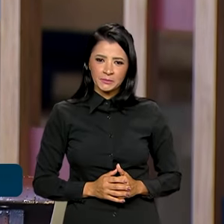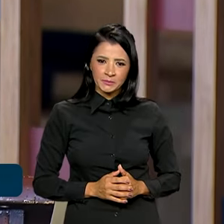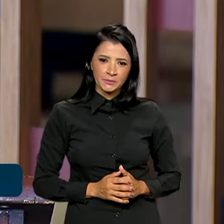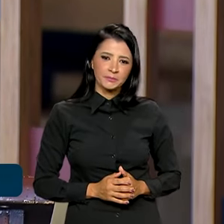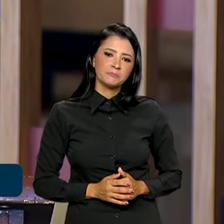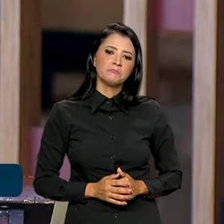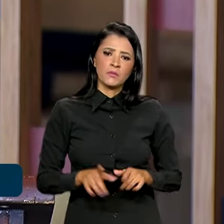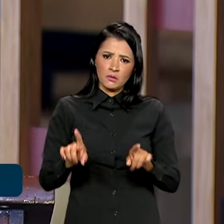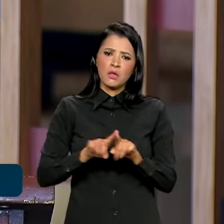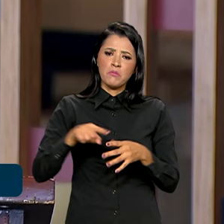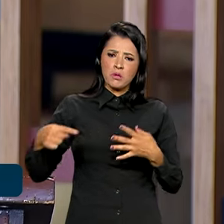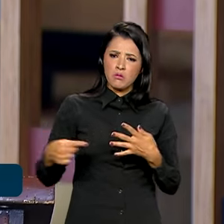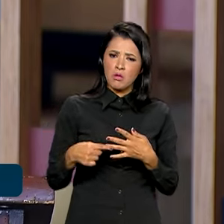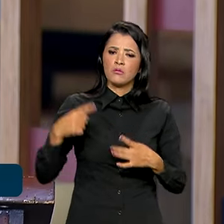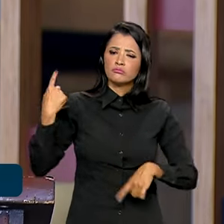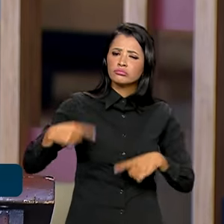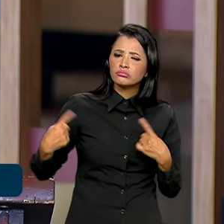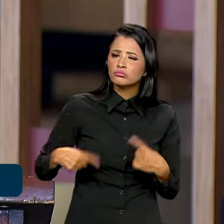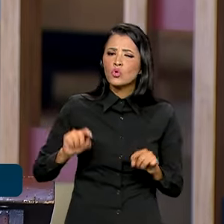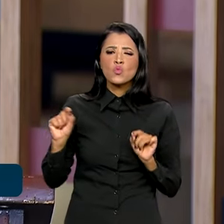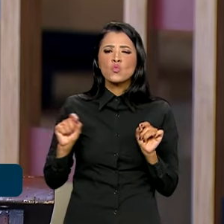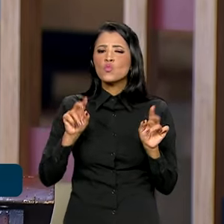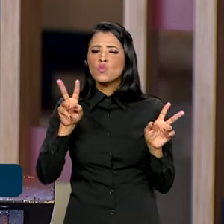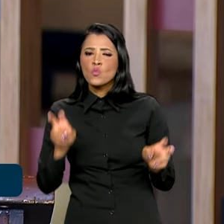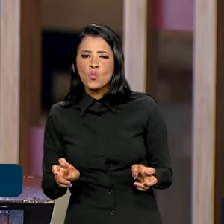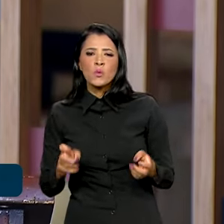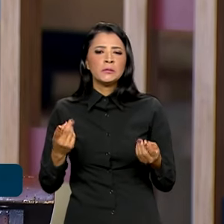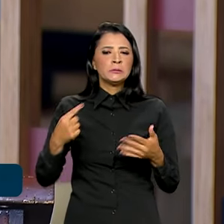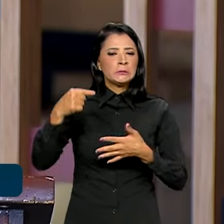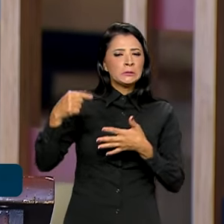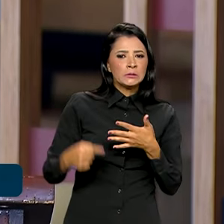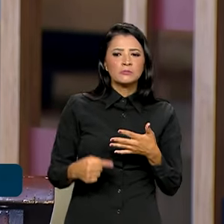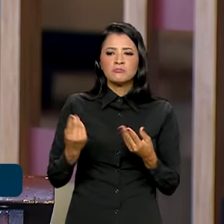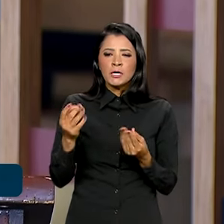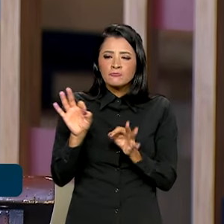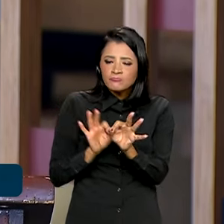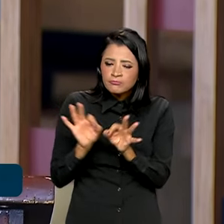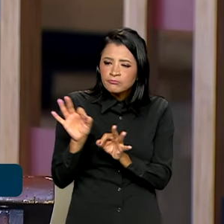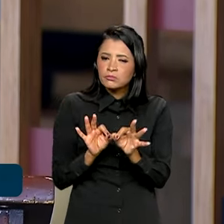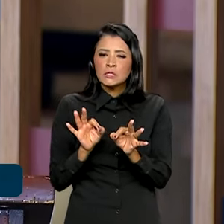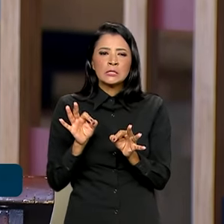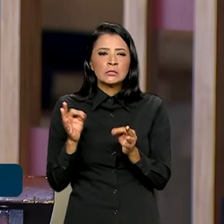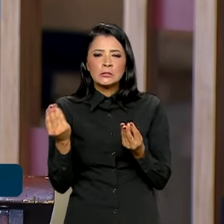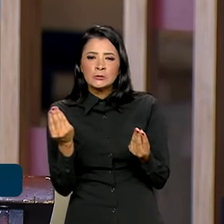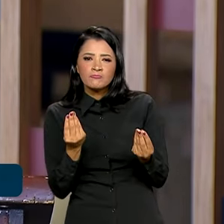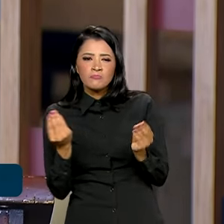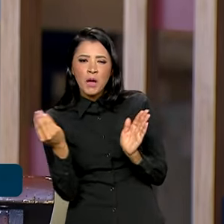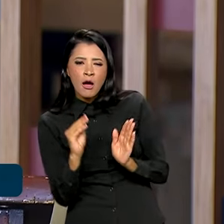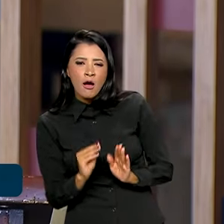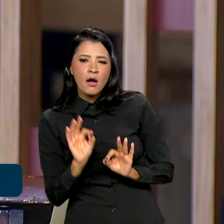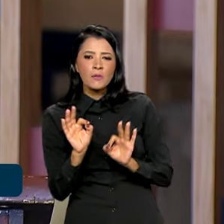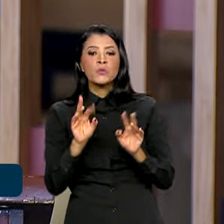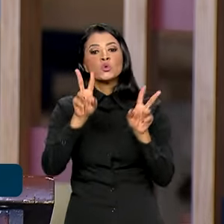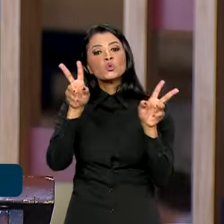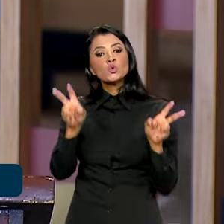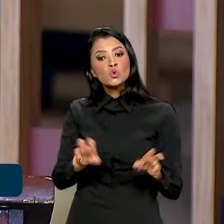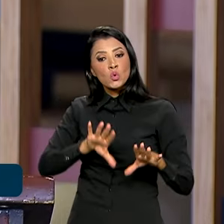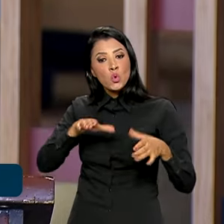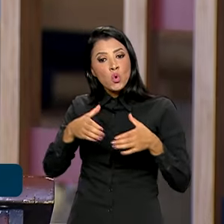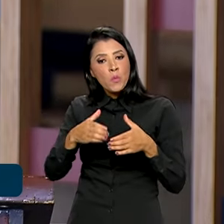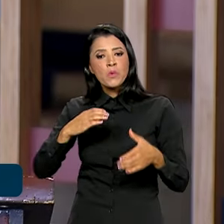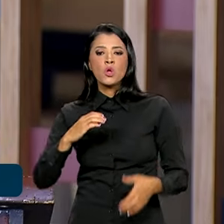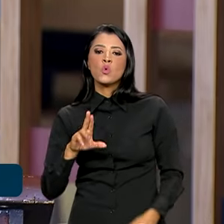discutimos também os aspectos para a preparação sobre a cúpula